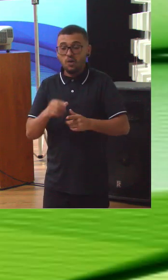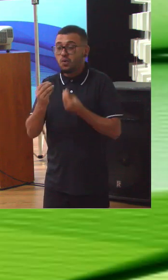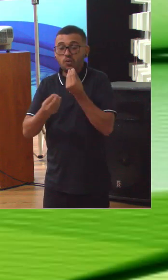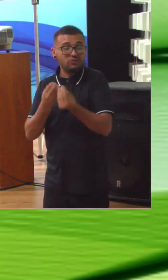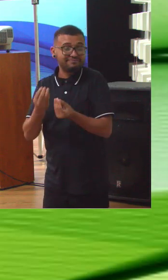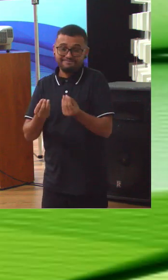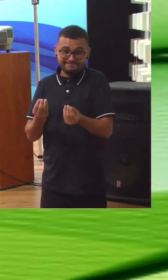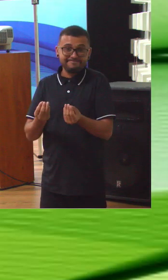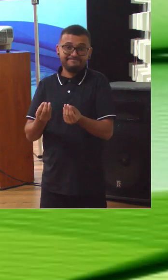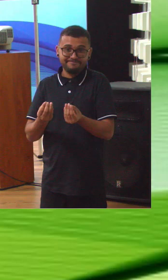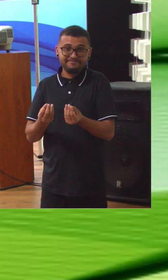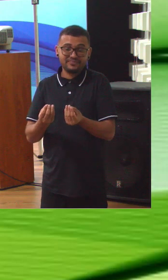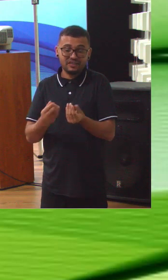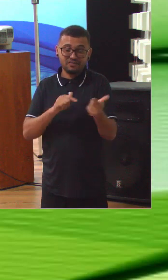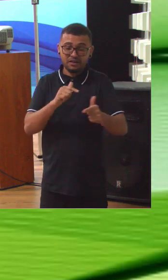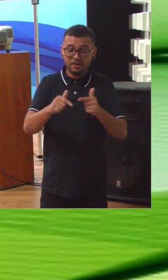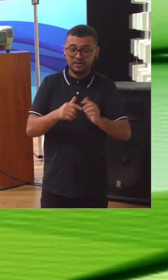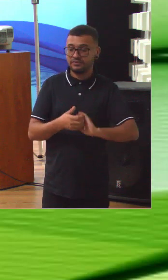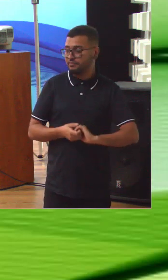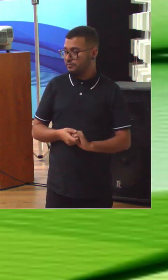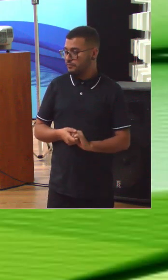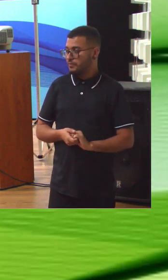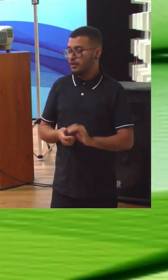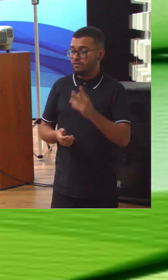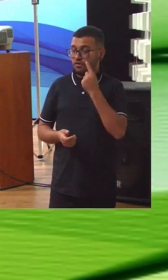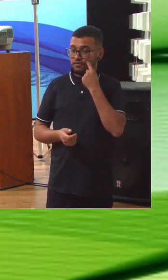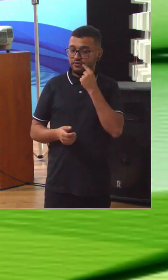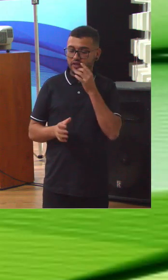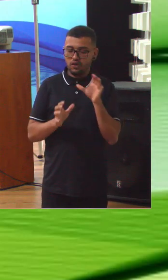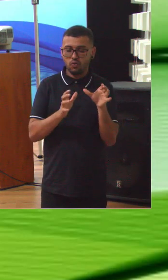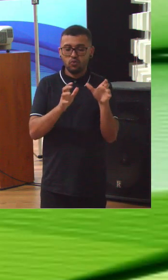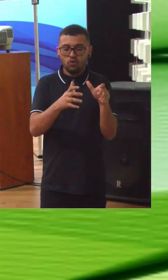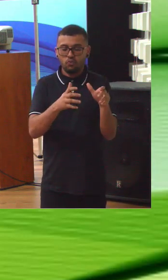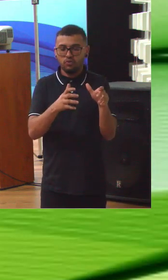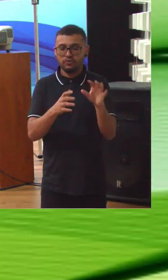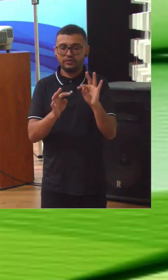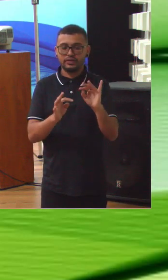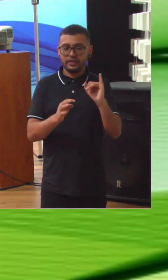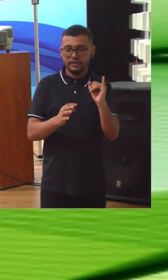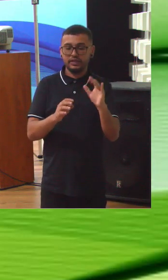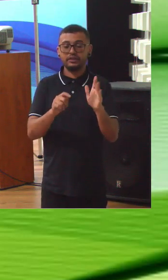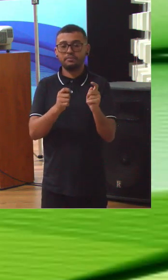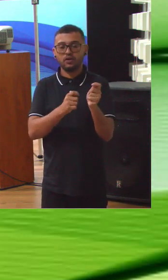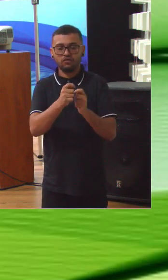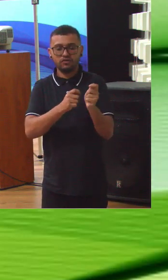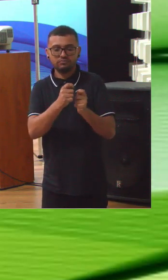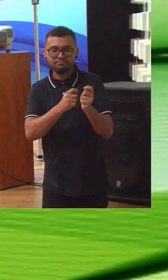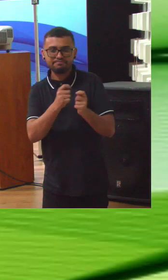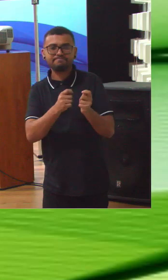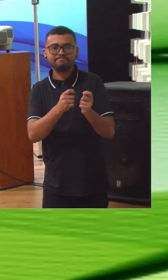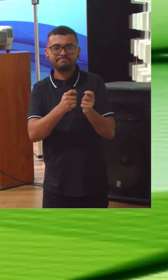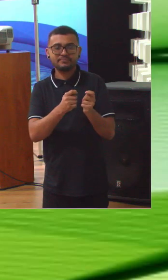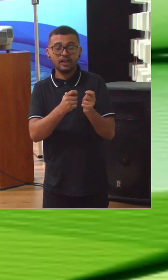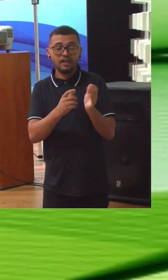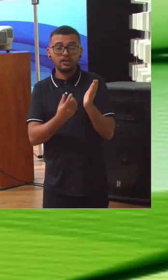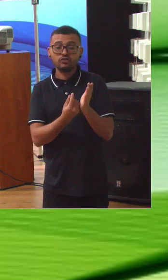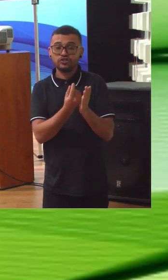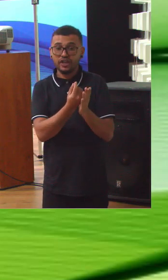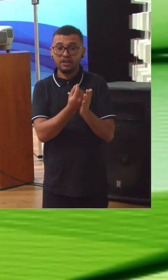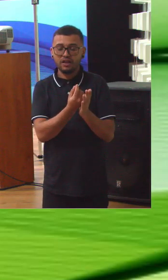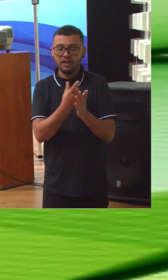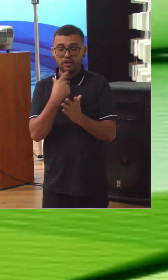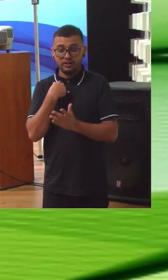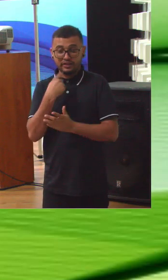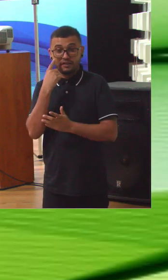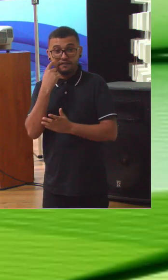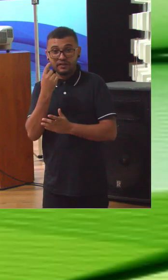Difícil. E também nas outras partes de gestão, pessoas, TI, contratações e orçamento, nós temos um grande detalhamento de tal maneira que nós